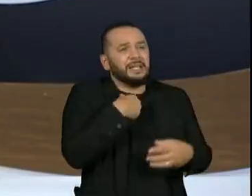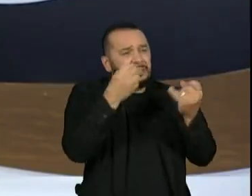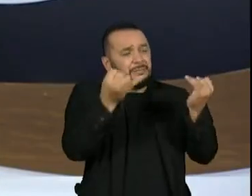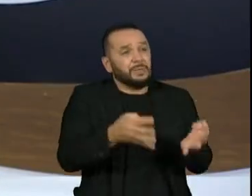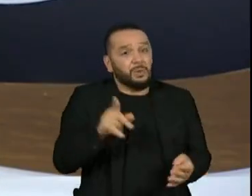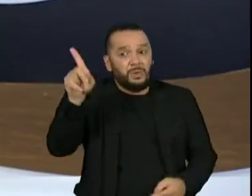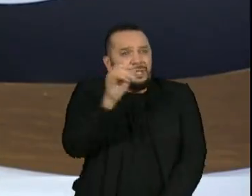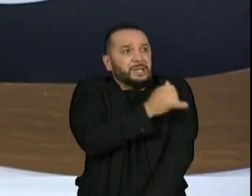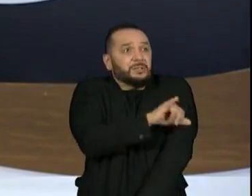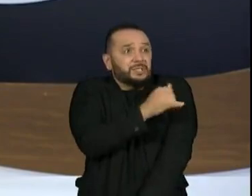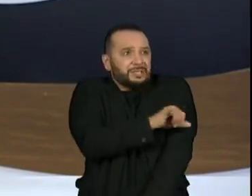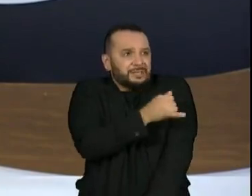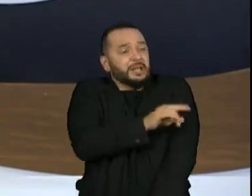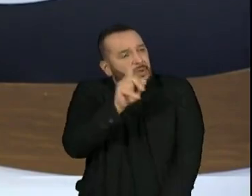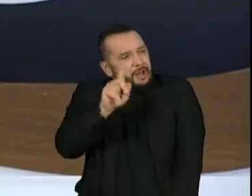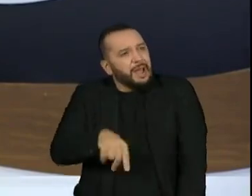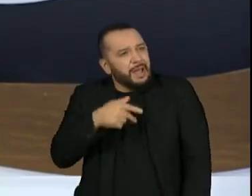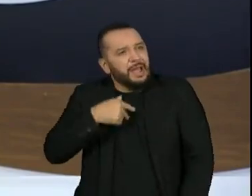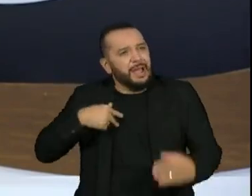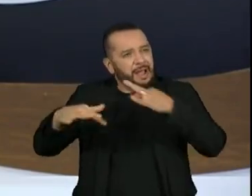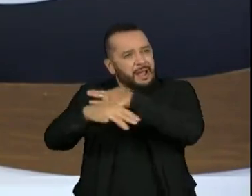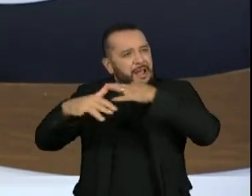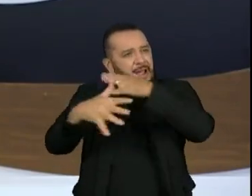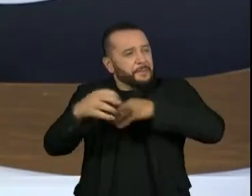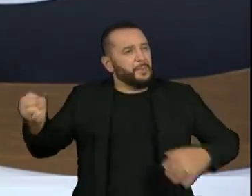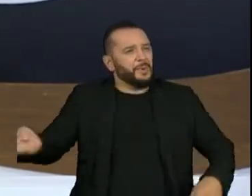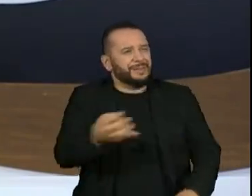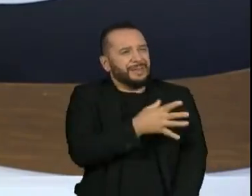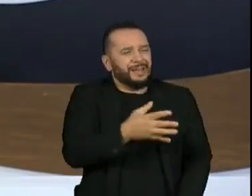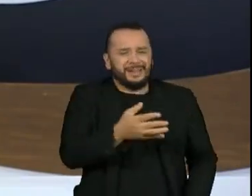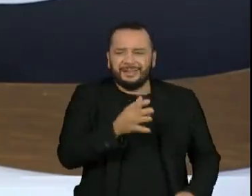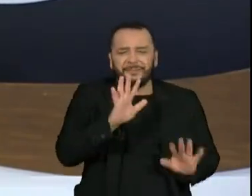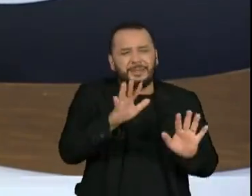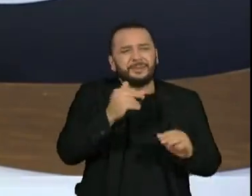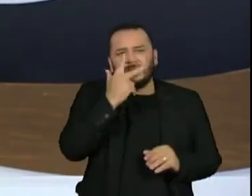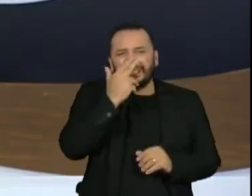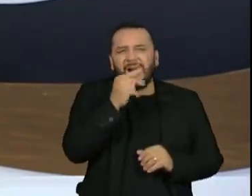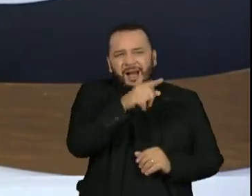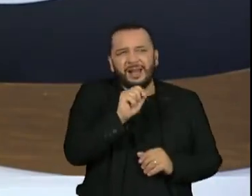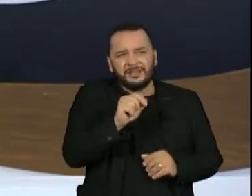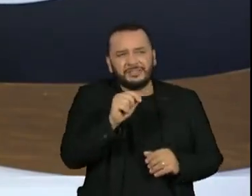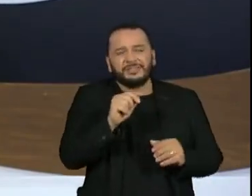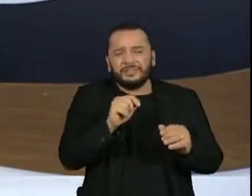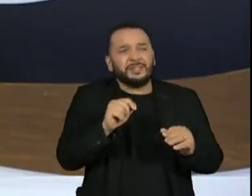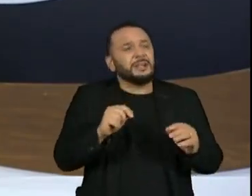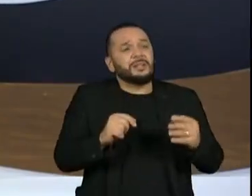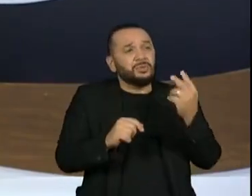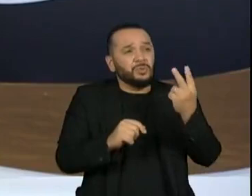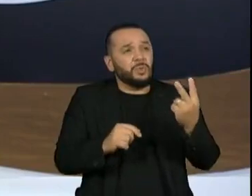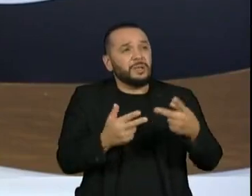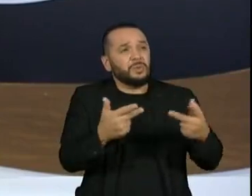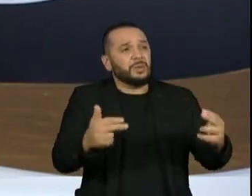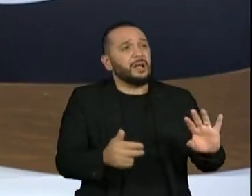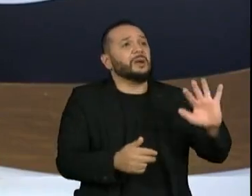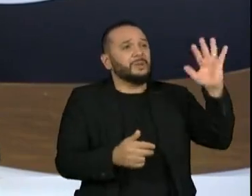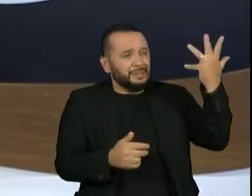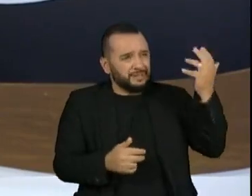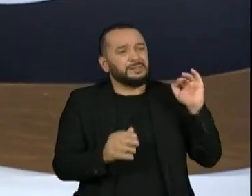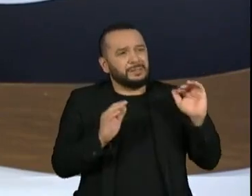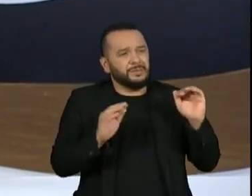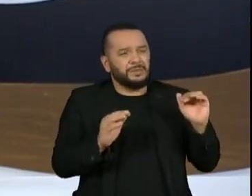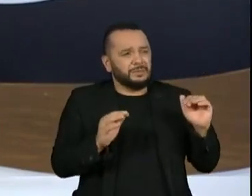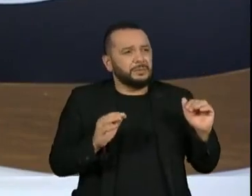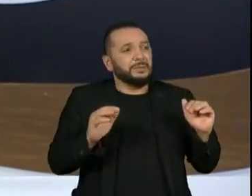querer ser modernista. Você acha que essa contraposição, ela é necessária? As duas coisas que aconteceram quase concomitantemente,